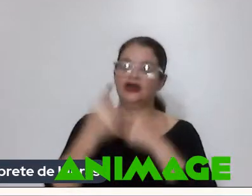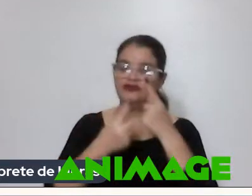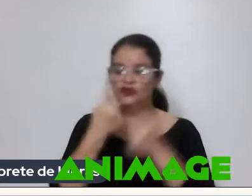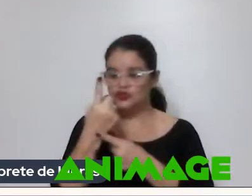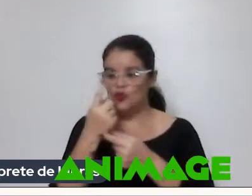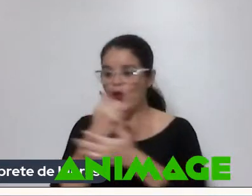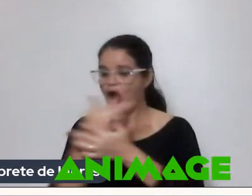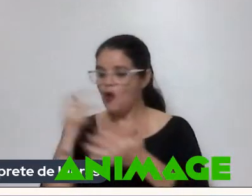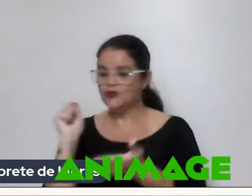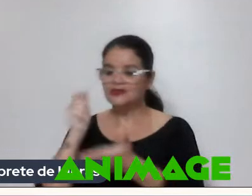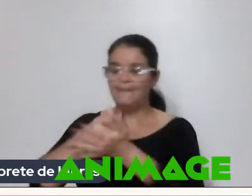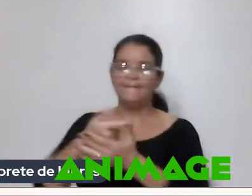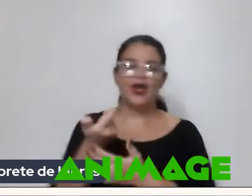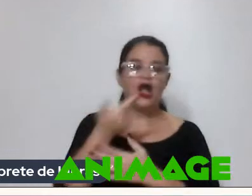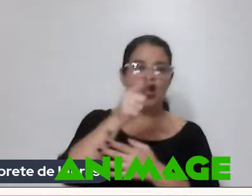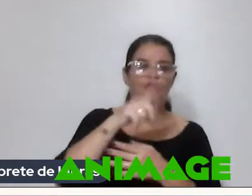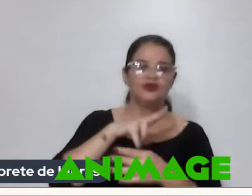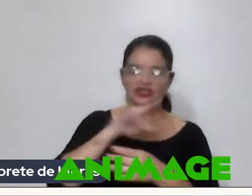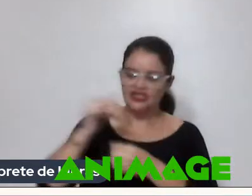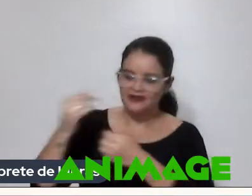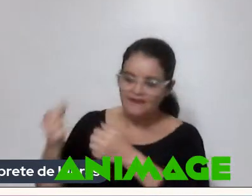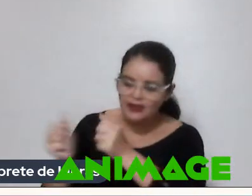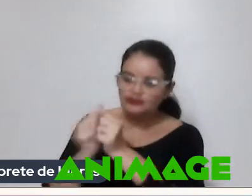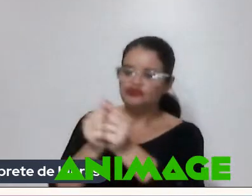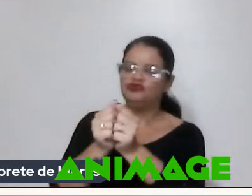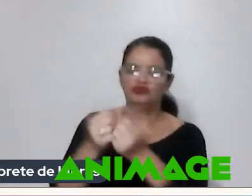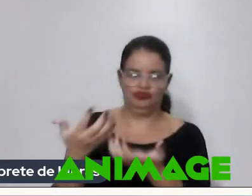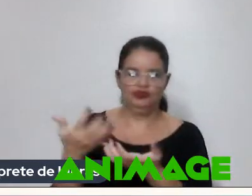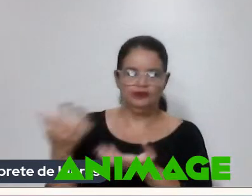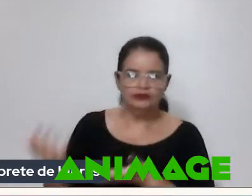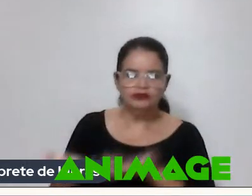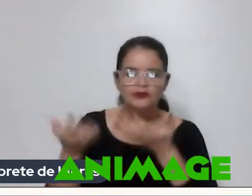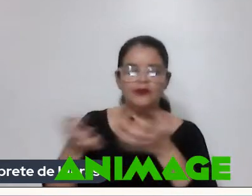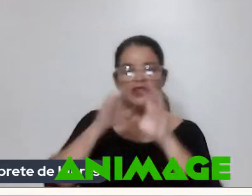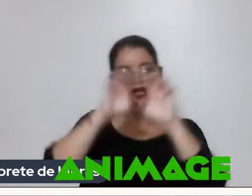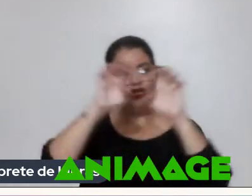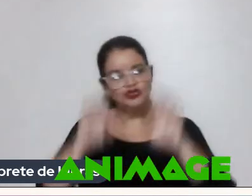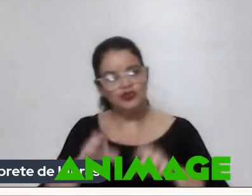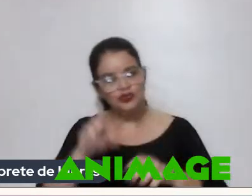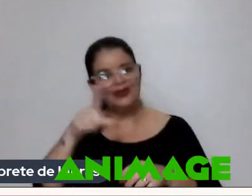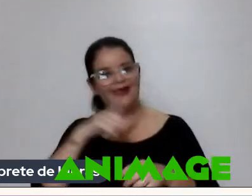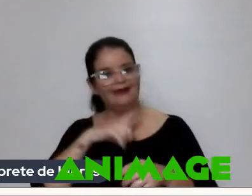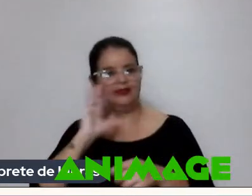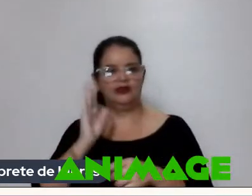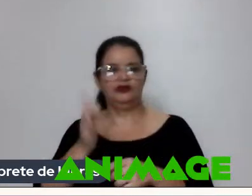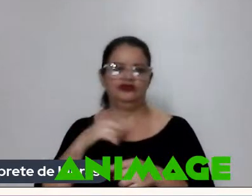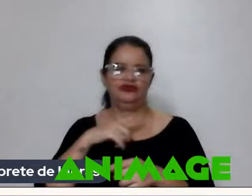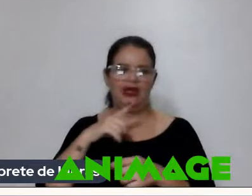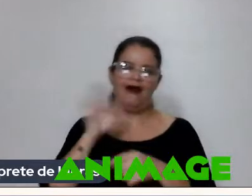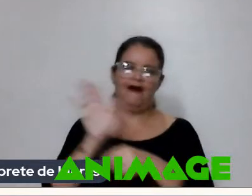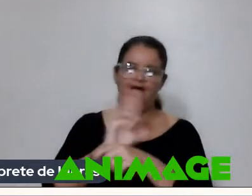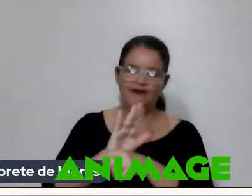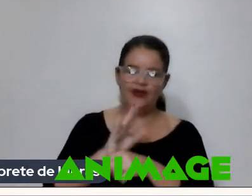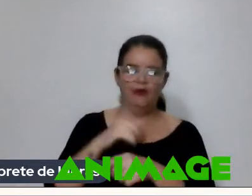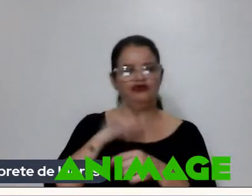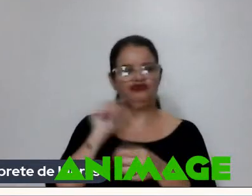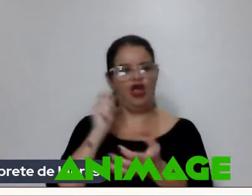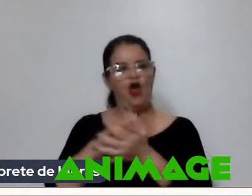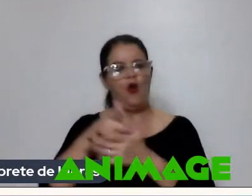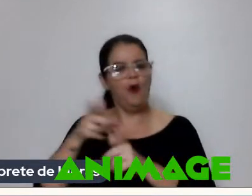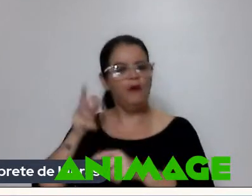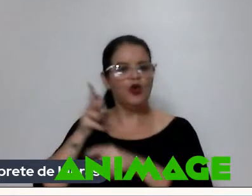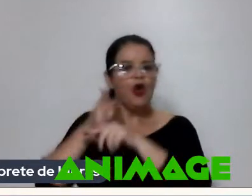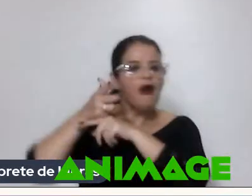coisa vai sendo Empurrada junto Assim A estrutura que você tem Que você já não vai gastar No filme Porque você já comprou Câmera